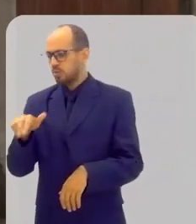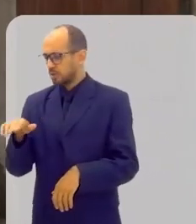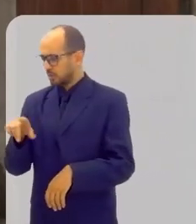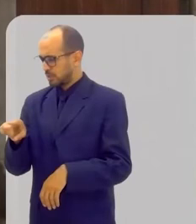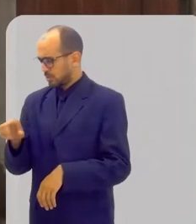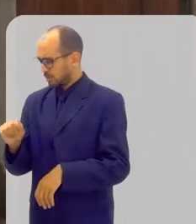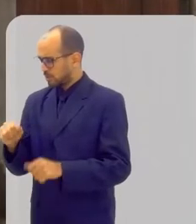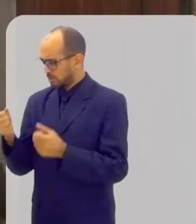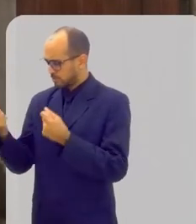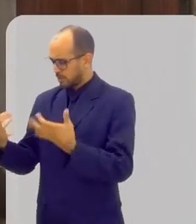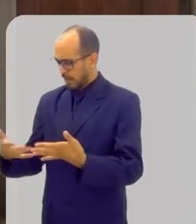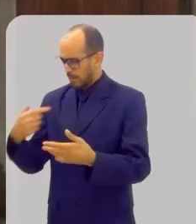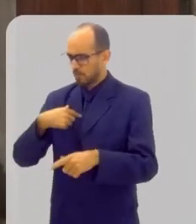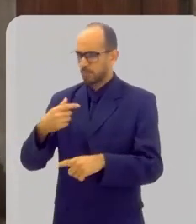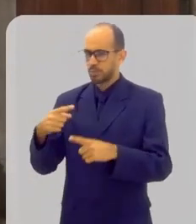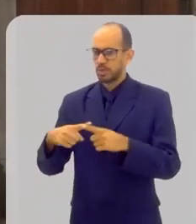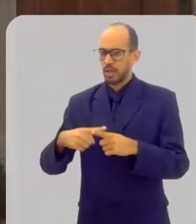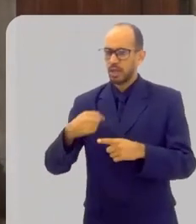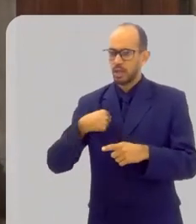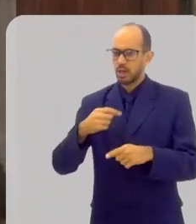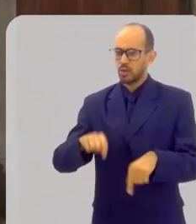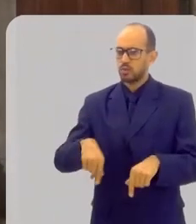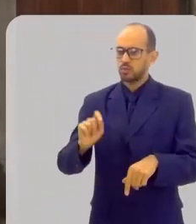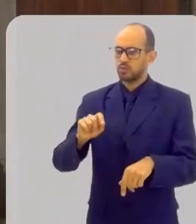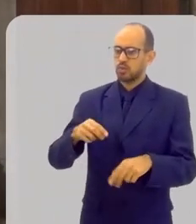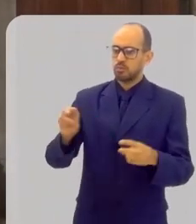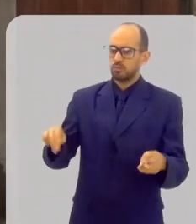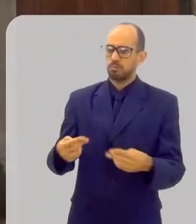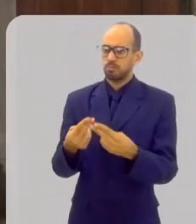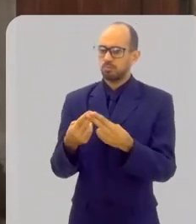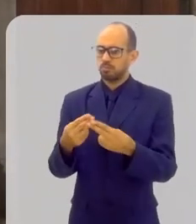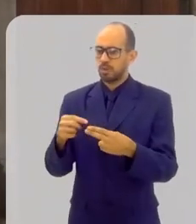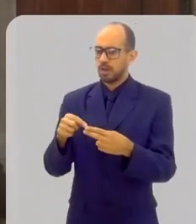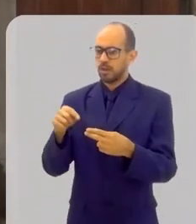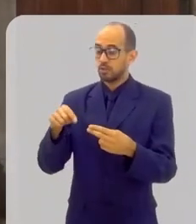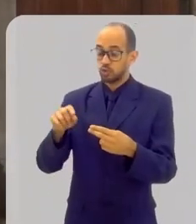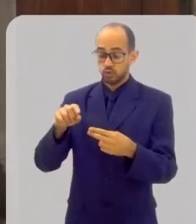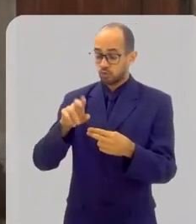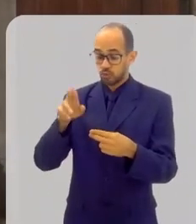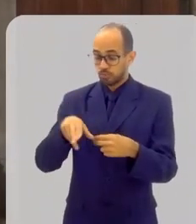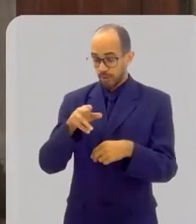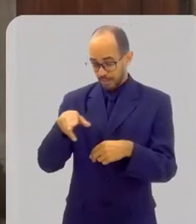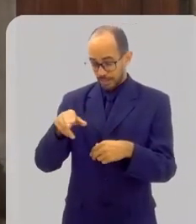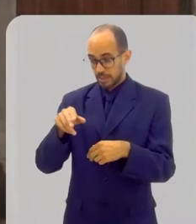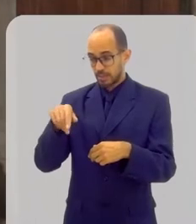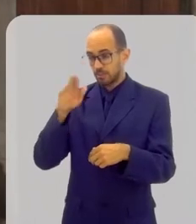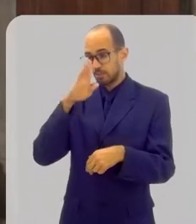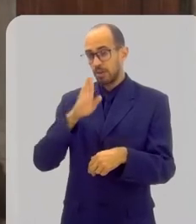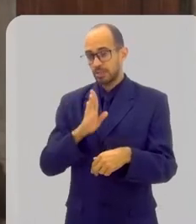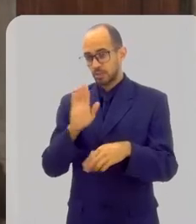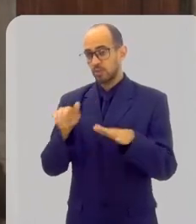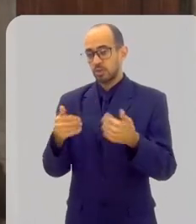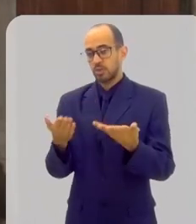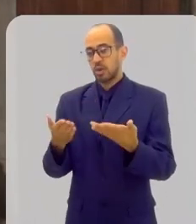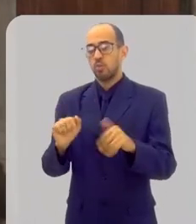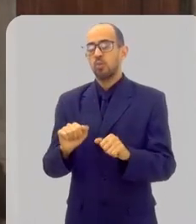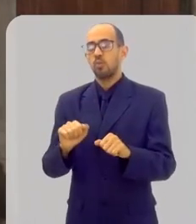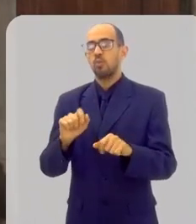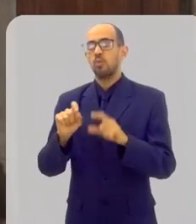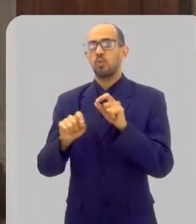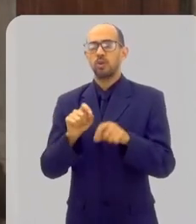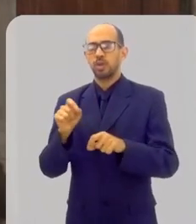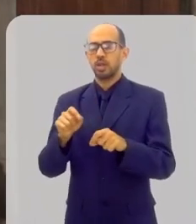guardar as devidas proporções, como se um padre brasileiro celebrasse no rito romano em português, mas fizesse questão de cantar